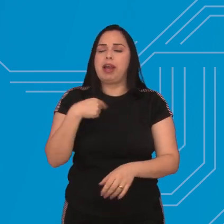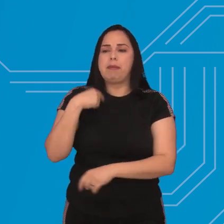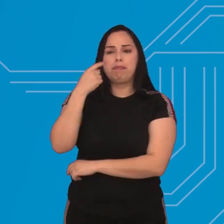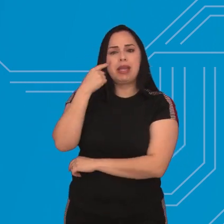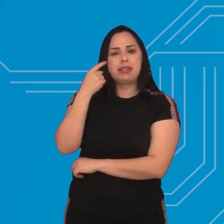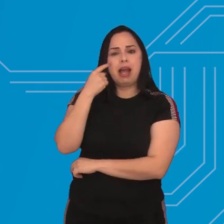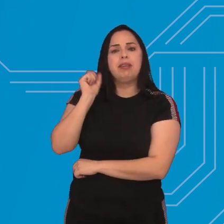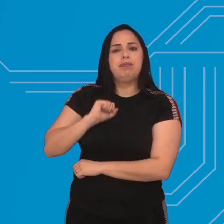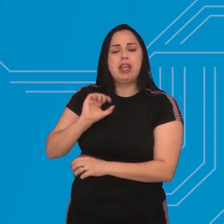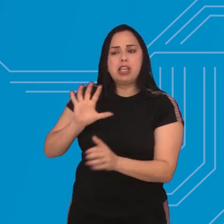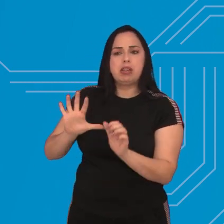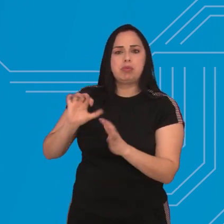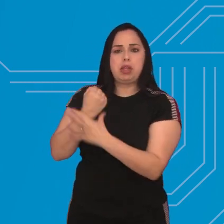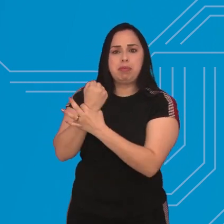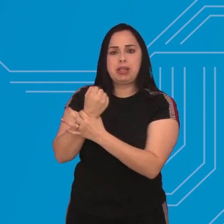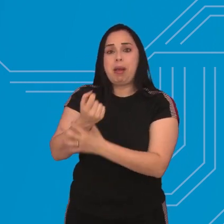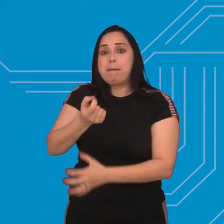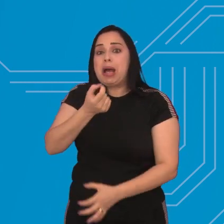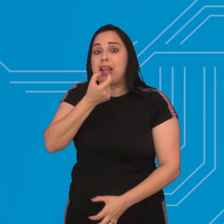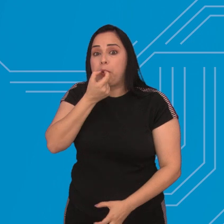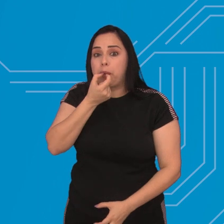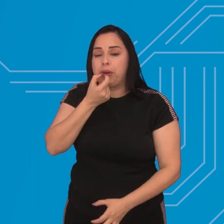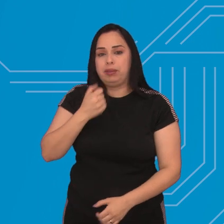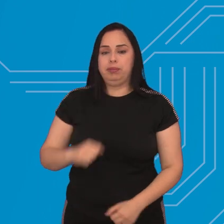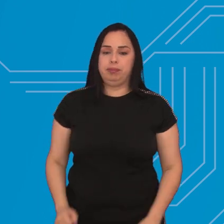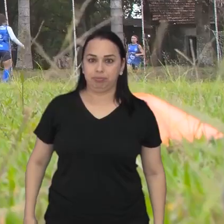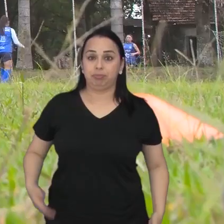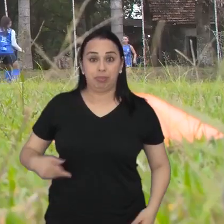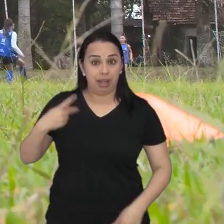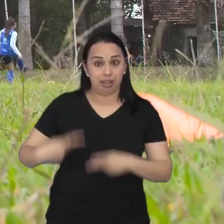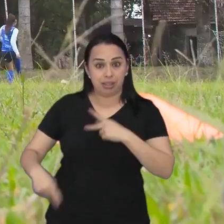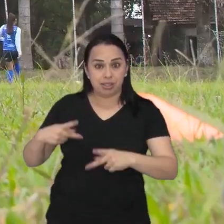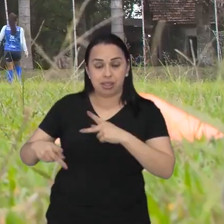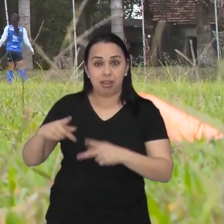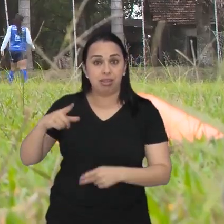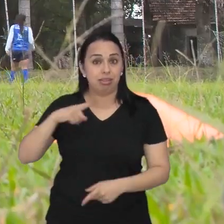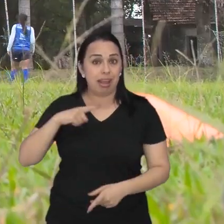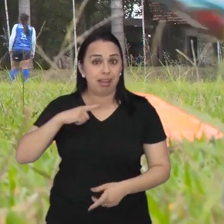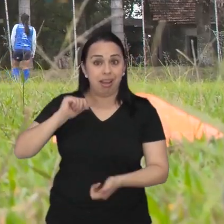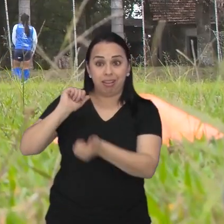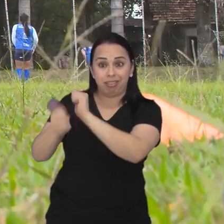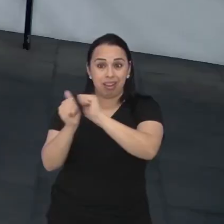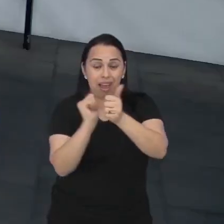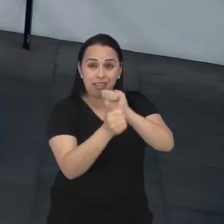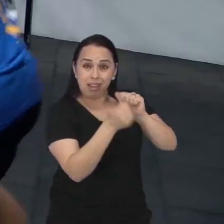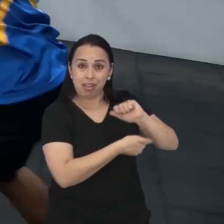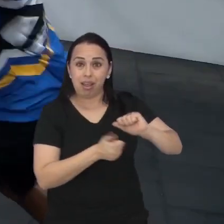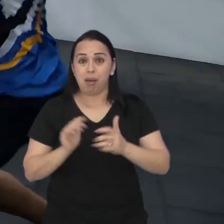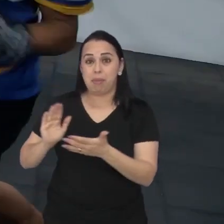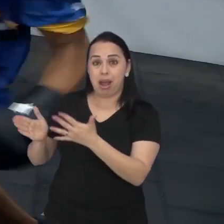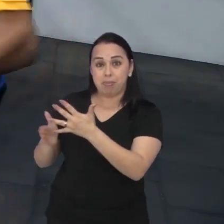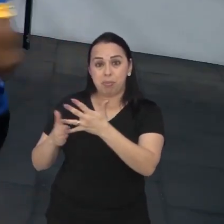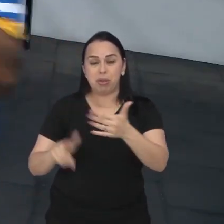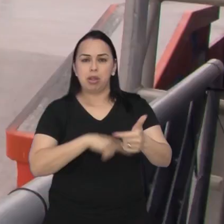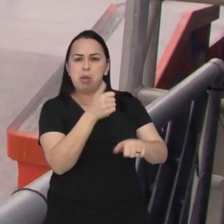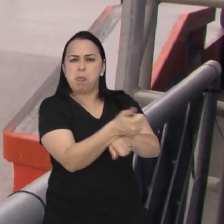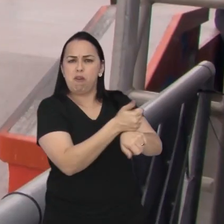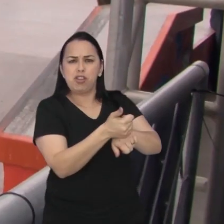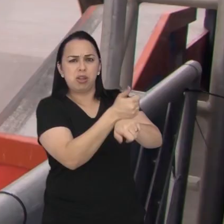O tribunal também vai refletir em mais segurança para juízes e árbitros. Em São José, existem atletas, amadores e